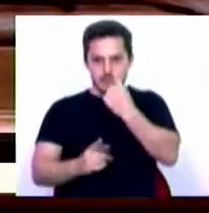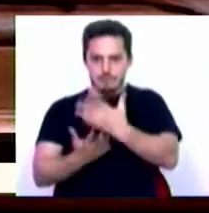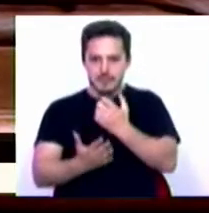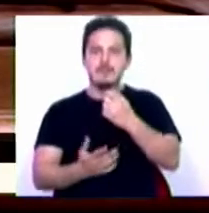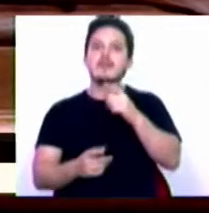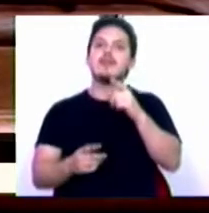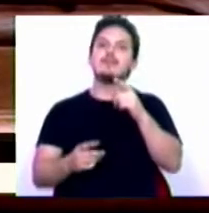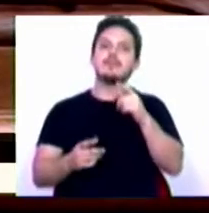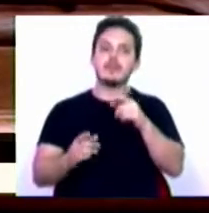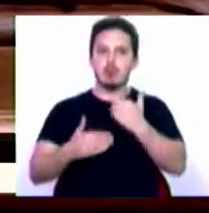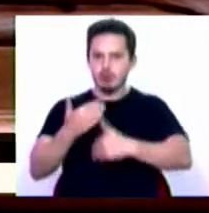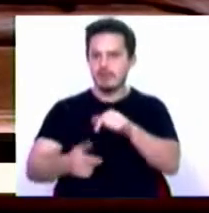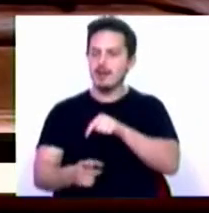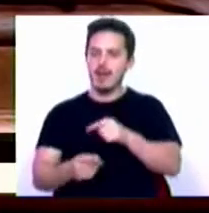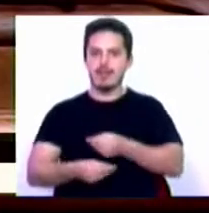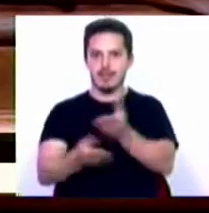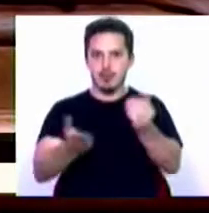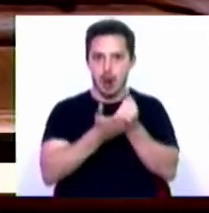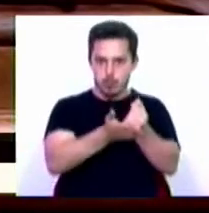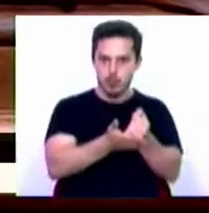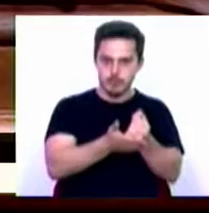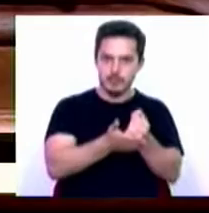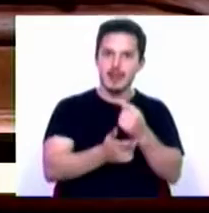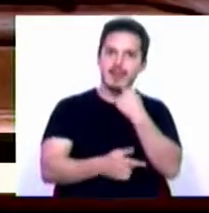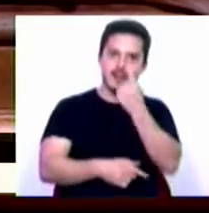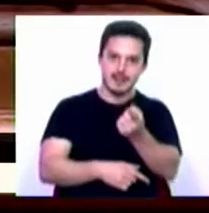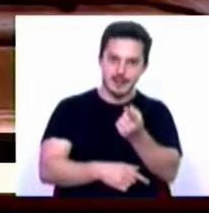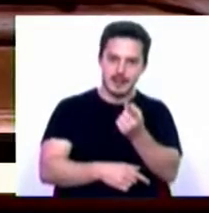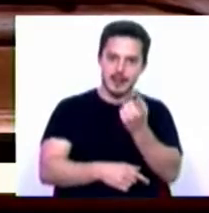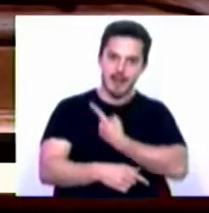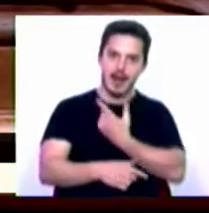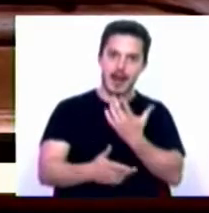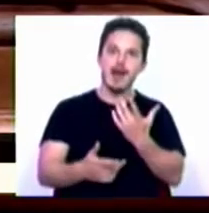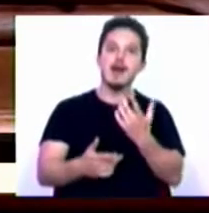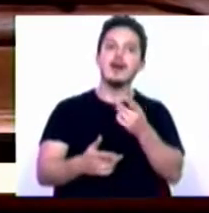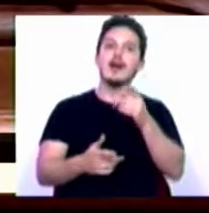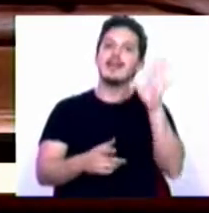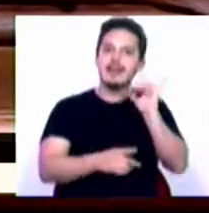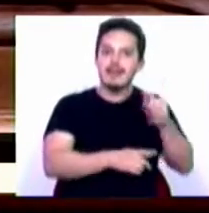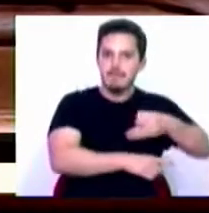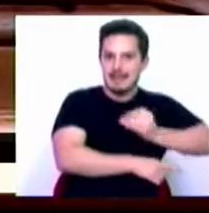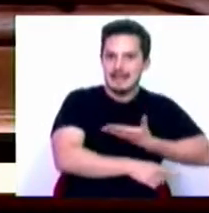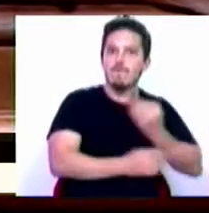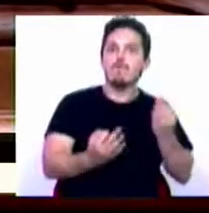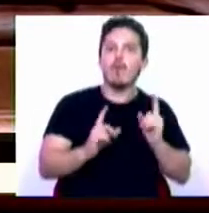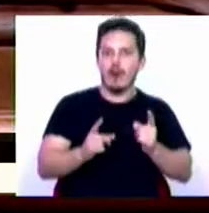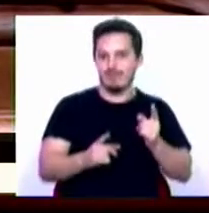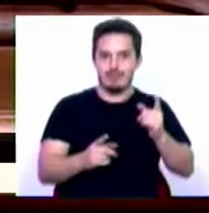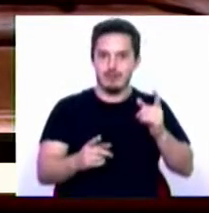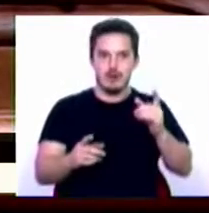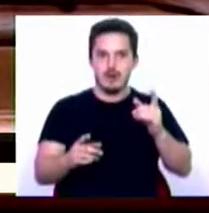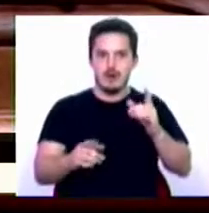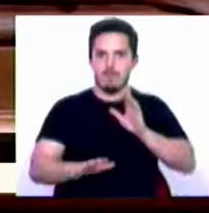irregularidade do processo que envolve a atribuição de apoios. É de dizer que a tentativa do PSD foi frustrada.